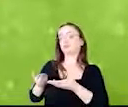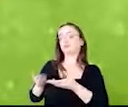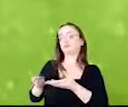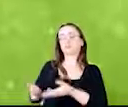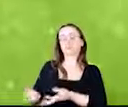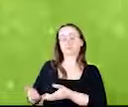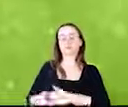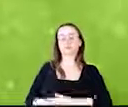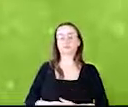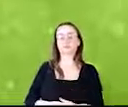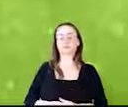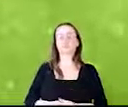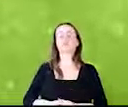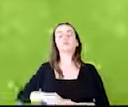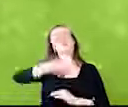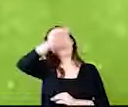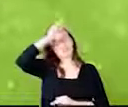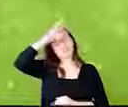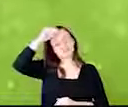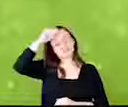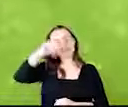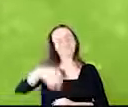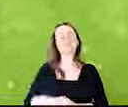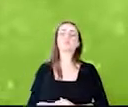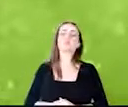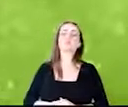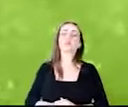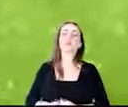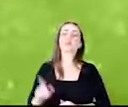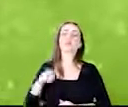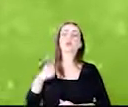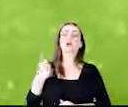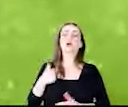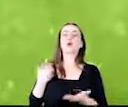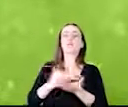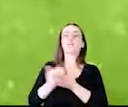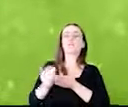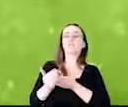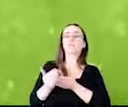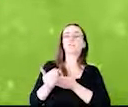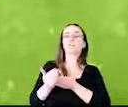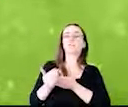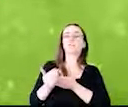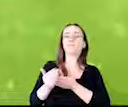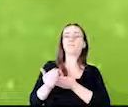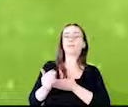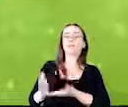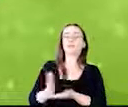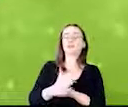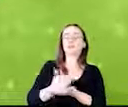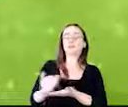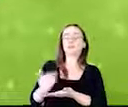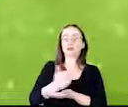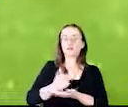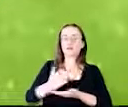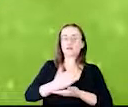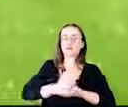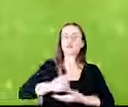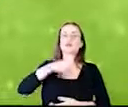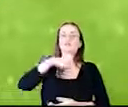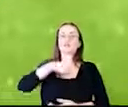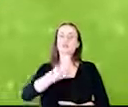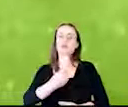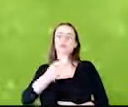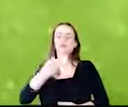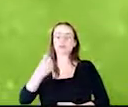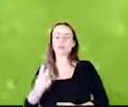Mato Grosso. Nós partimos, no ano, na safra 91-92, de 3.780